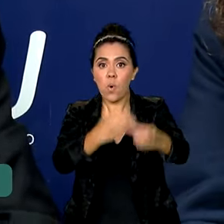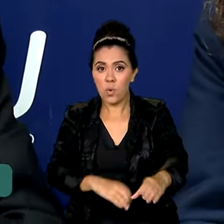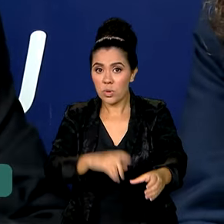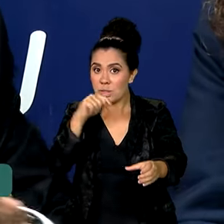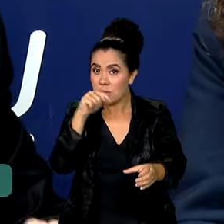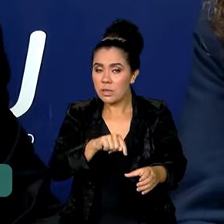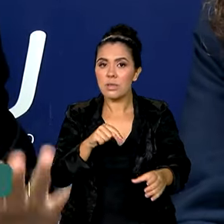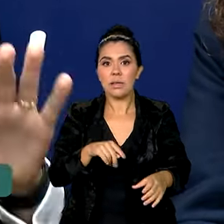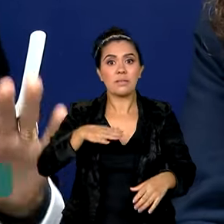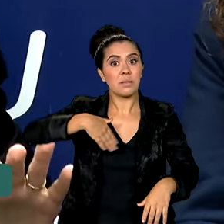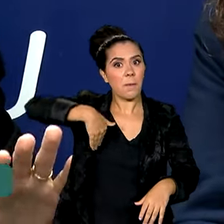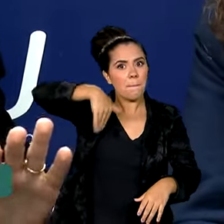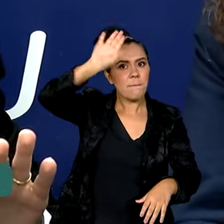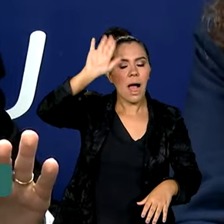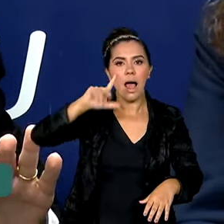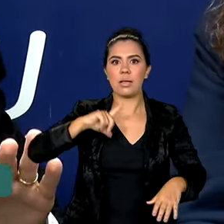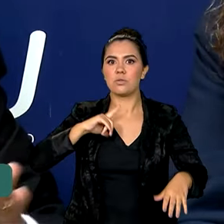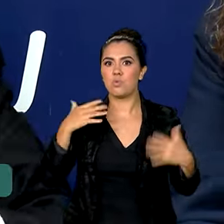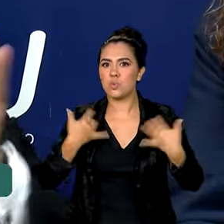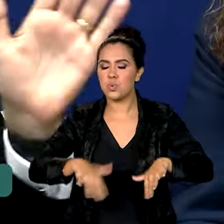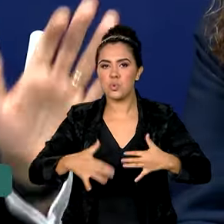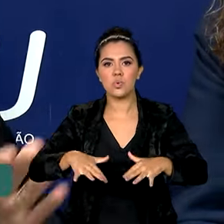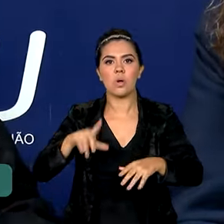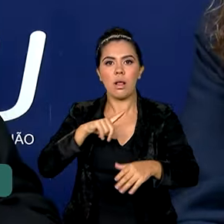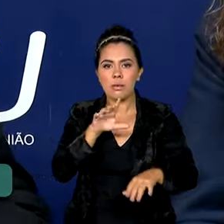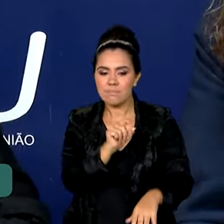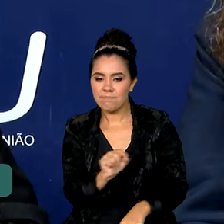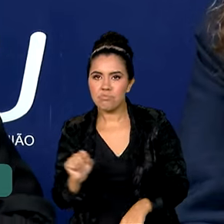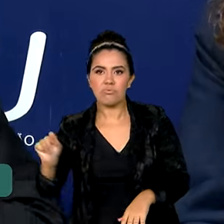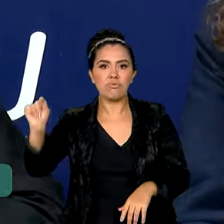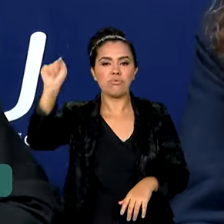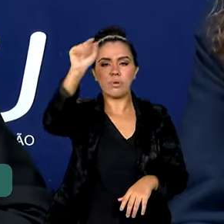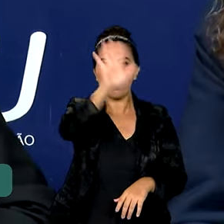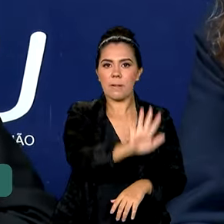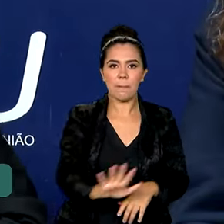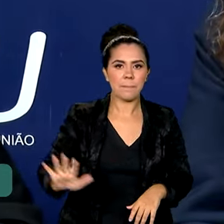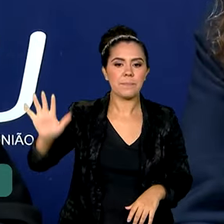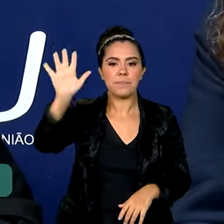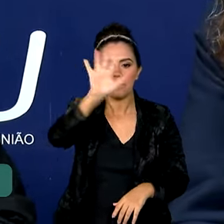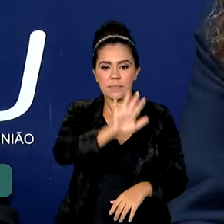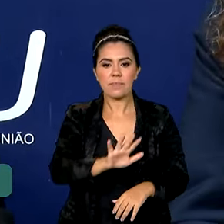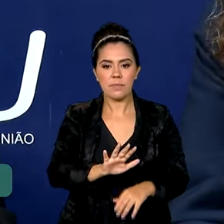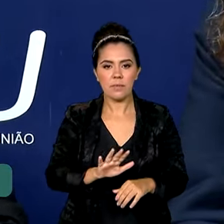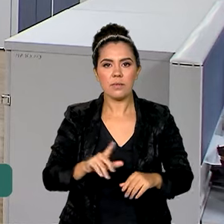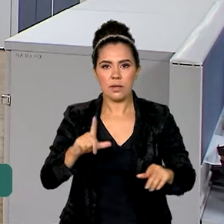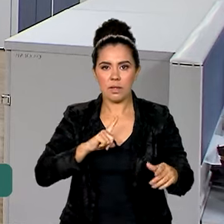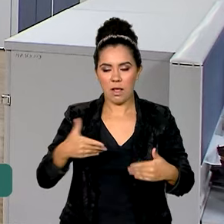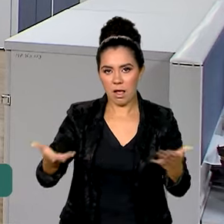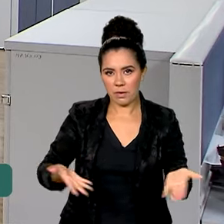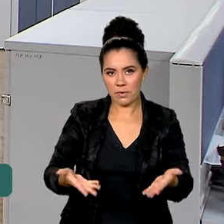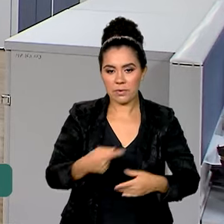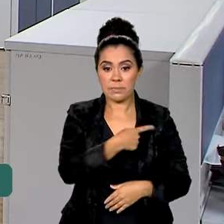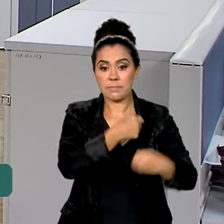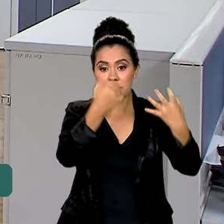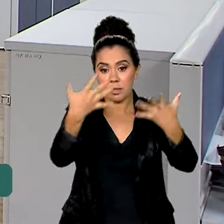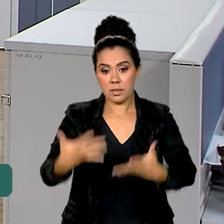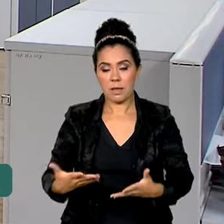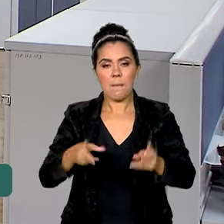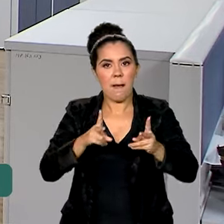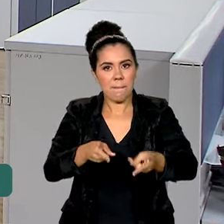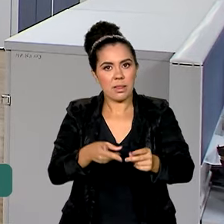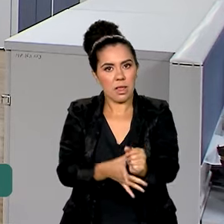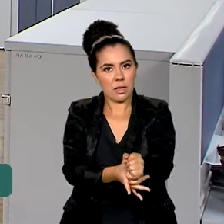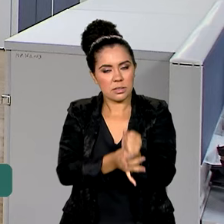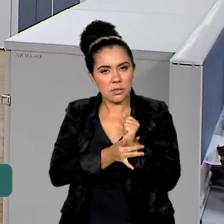um dos mais revolucionários da institucionalidade na atualidade. Para manter a segurança